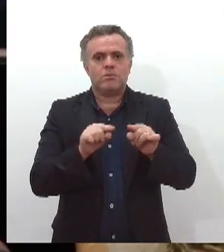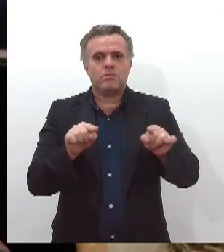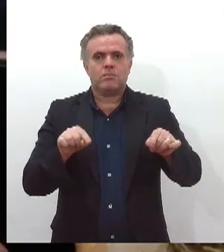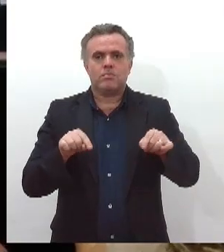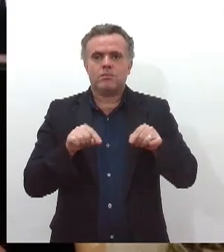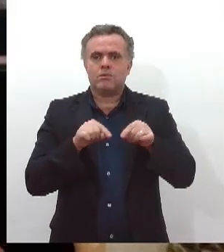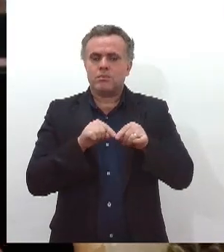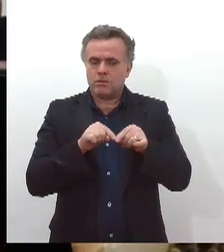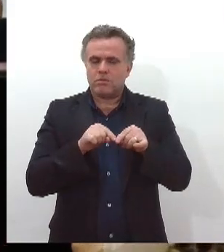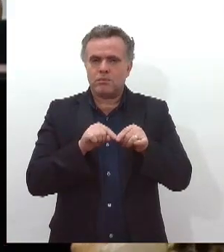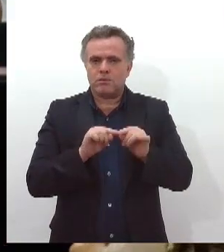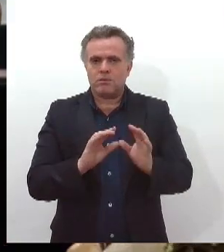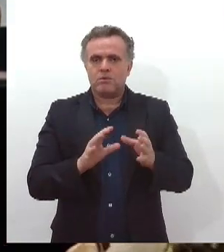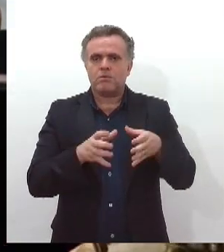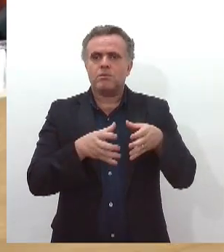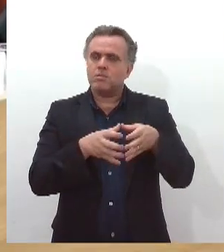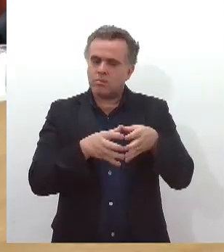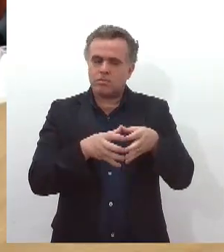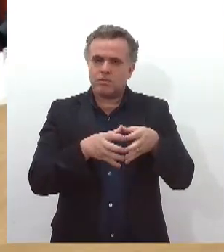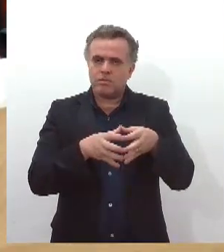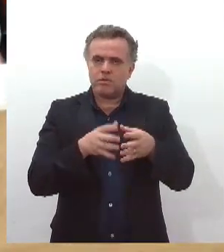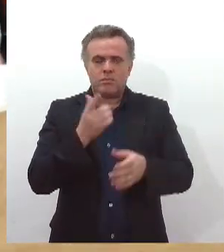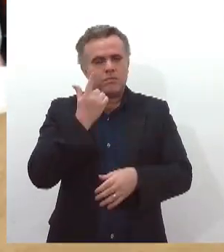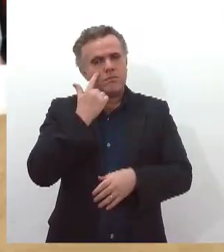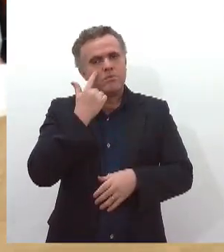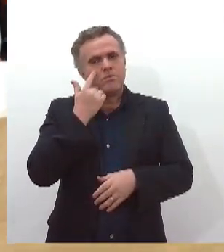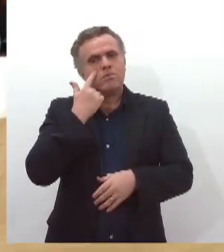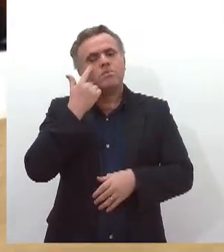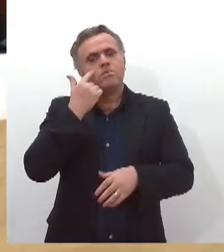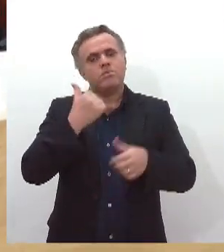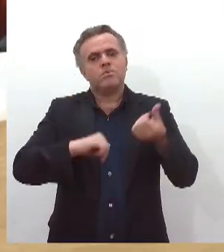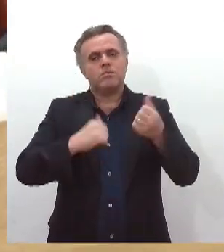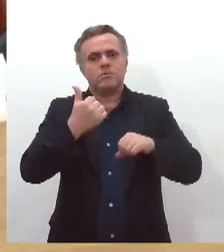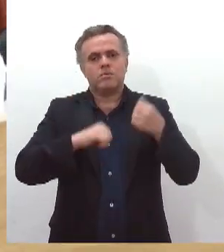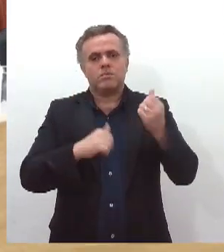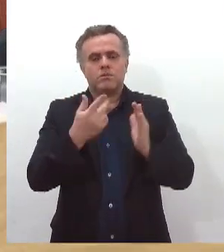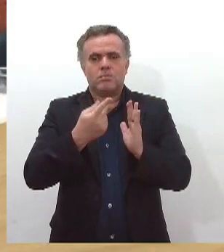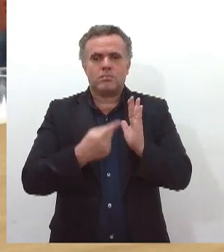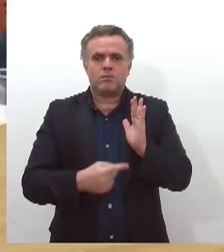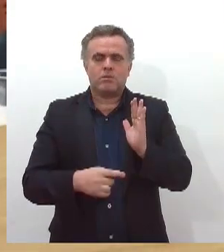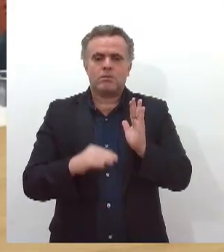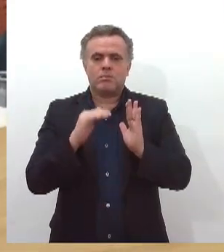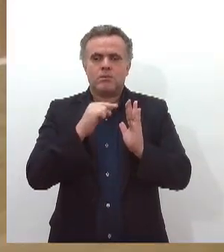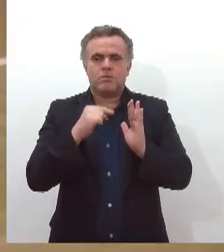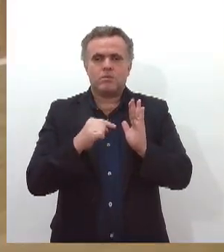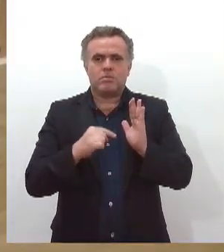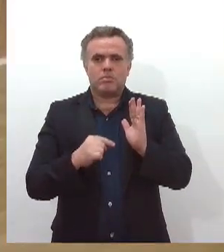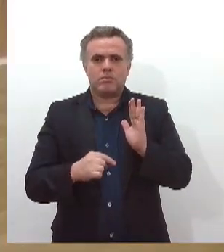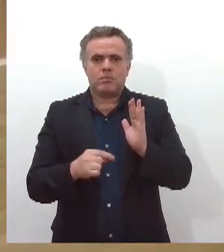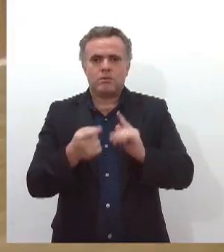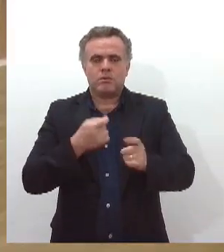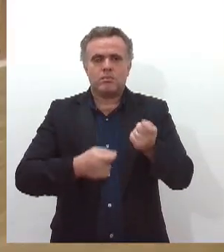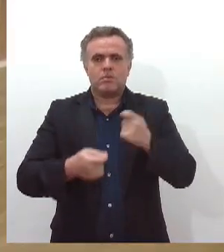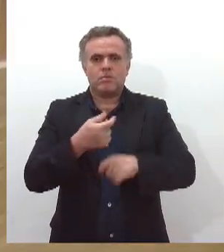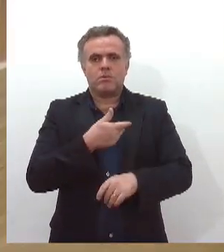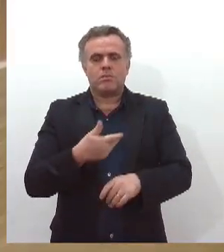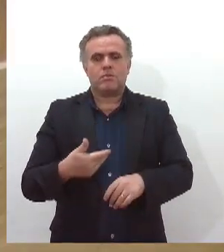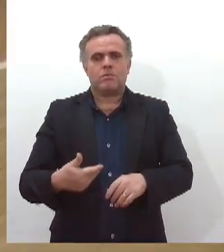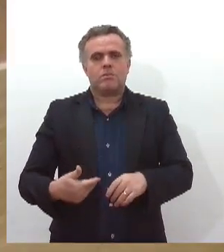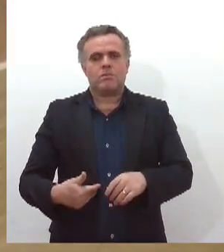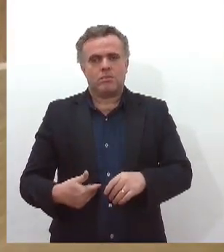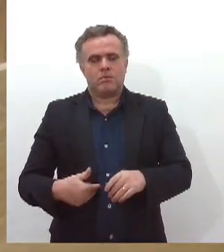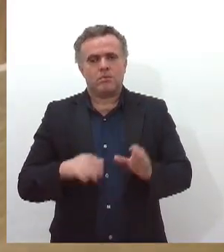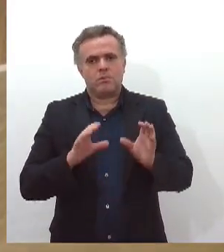apreciados nas seguintes comissões. De Constituição e Justiça, de Administração e Serviço Público, Comissão de Saúde,